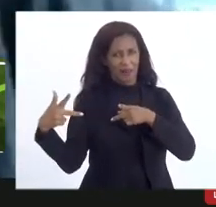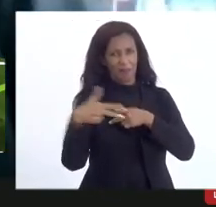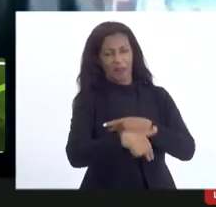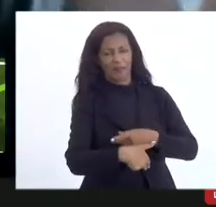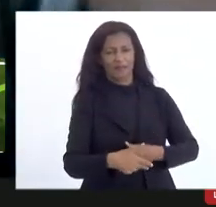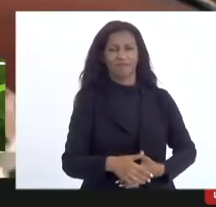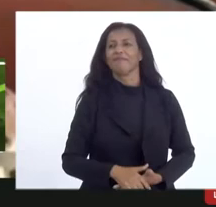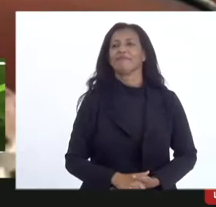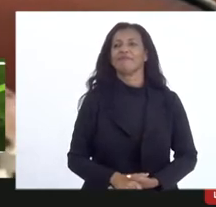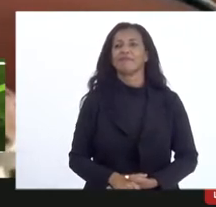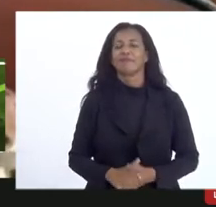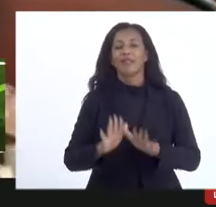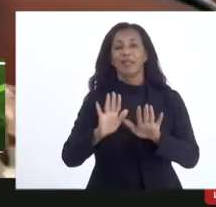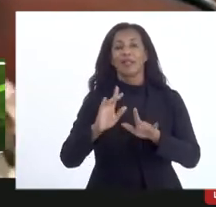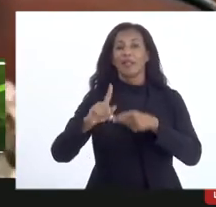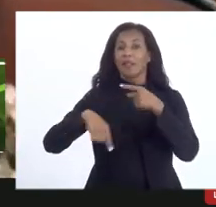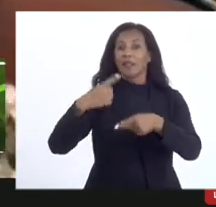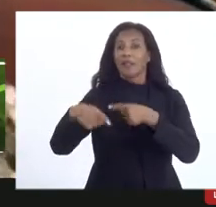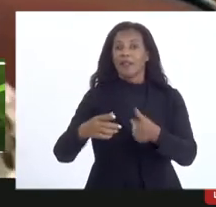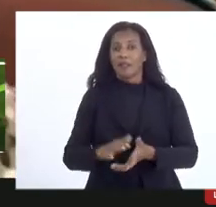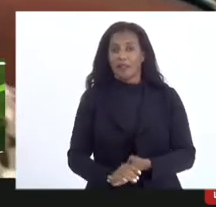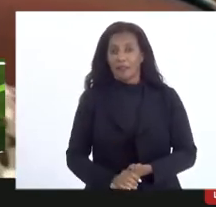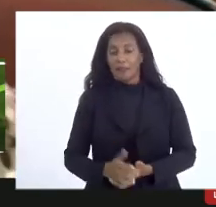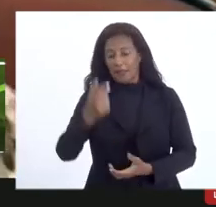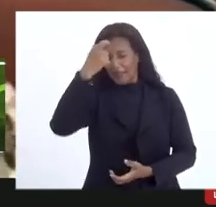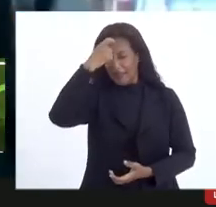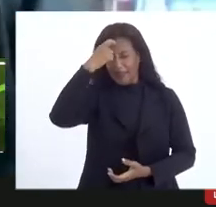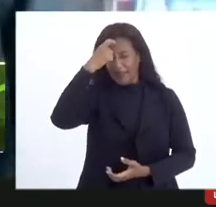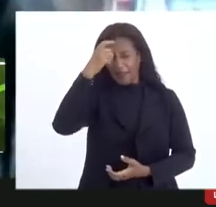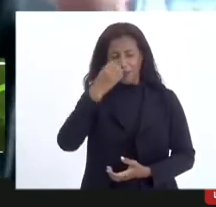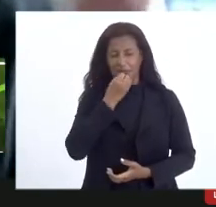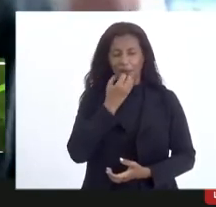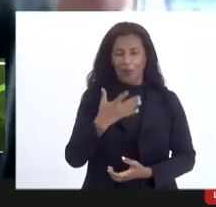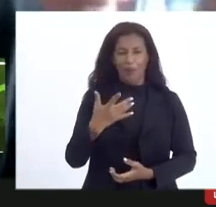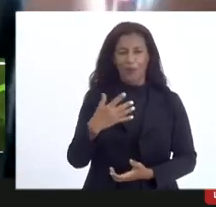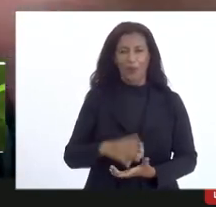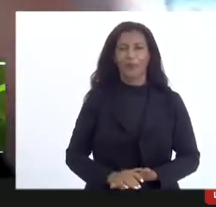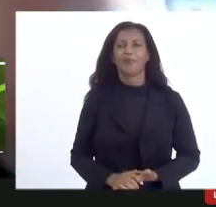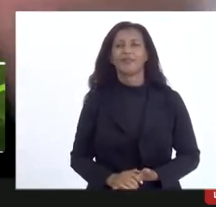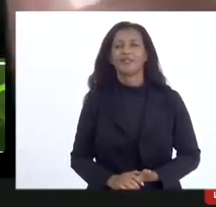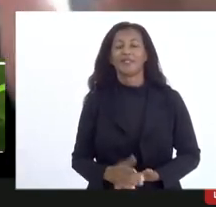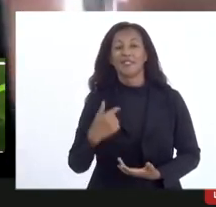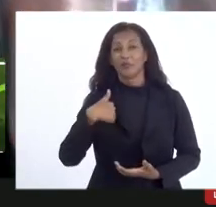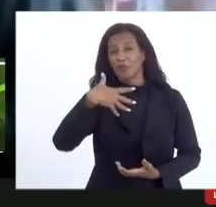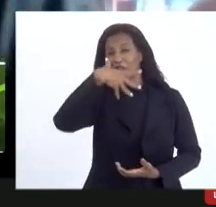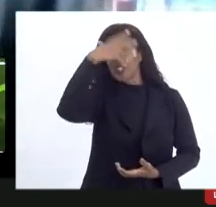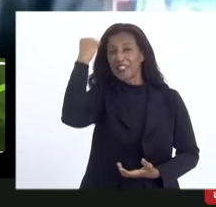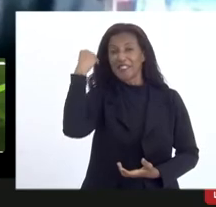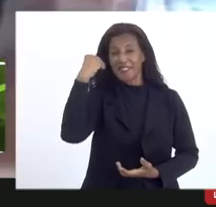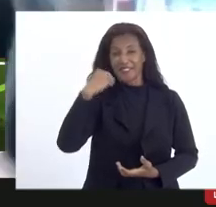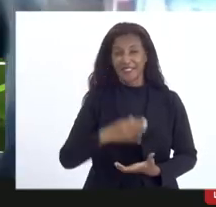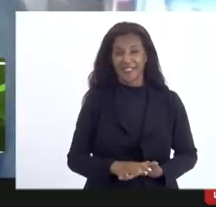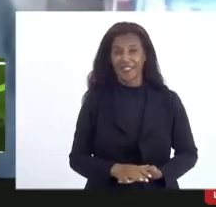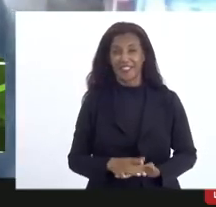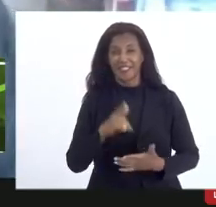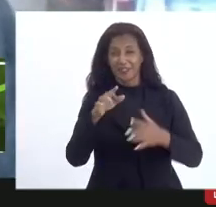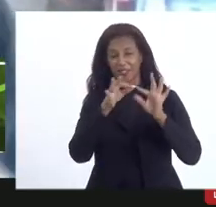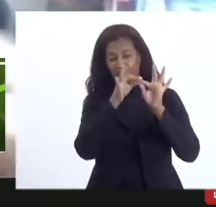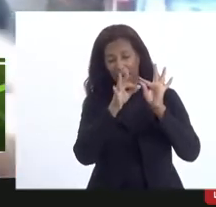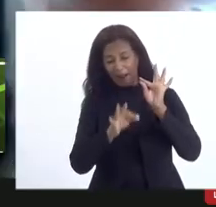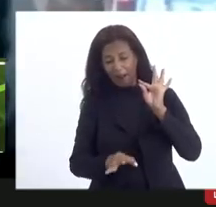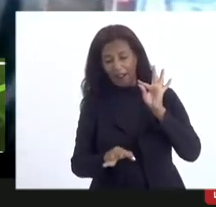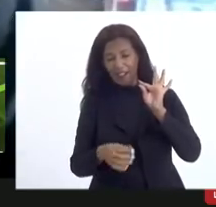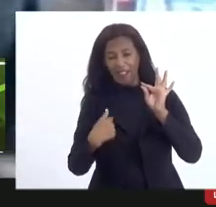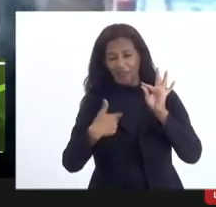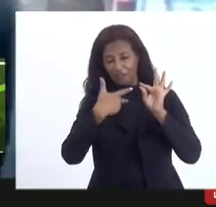das mulheres mas é que depois a minha cabeça já não é tão boa quanto antes depois vou me esquecer e você me chamou atenção